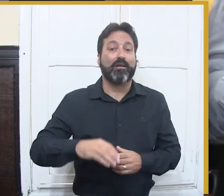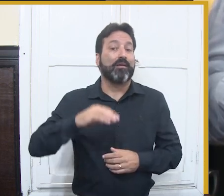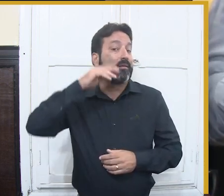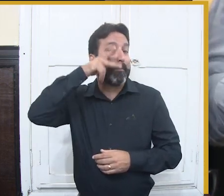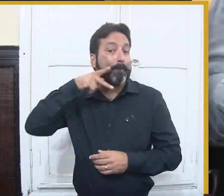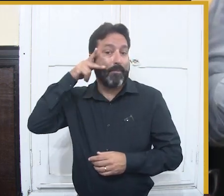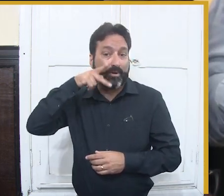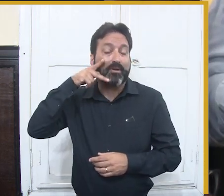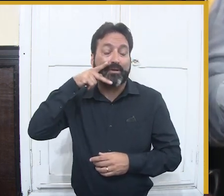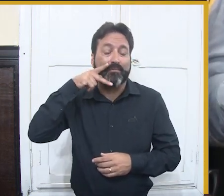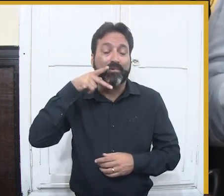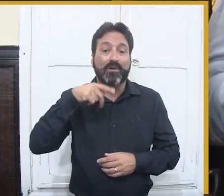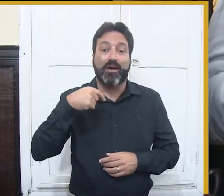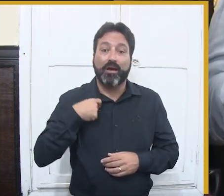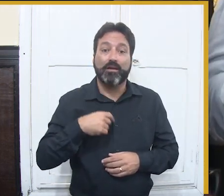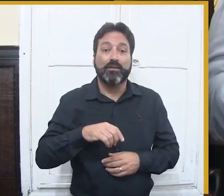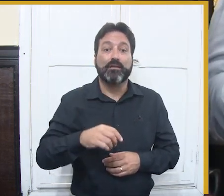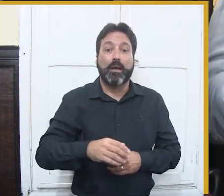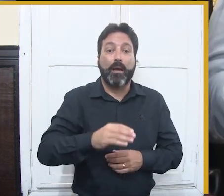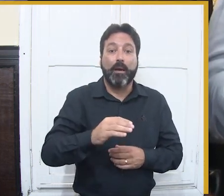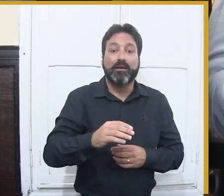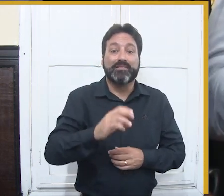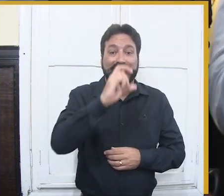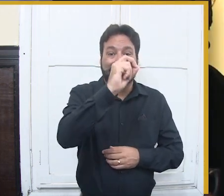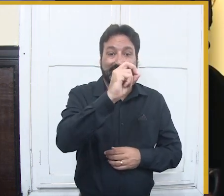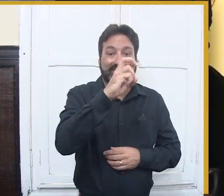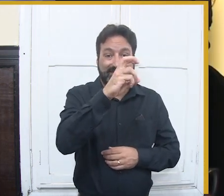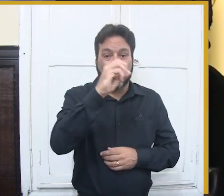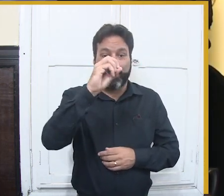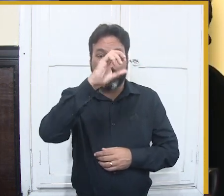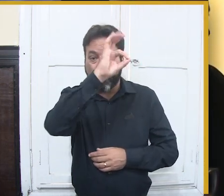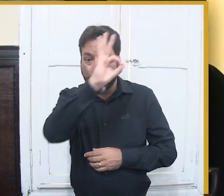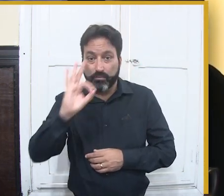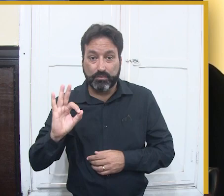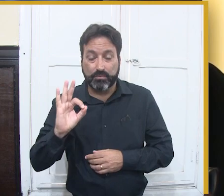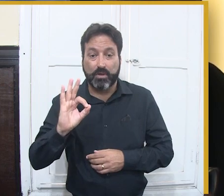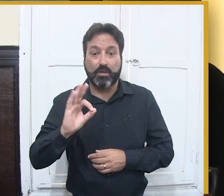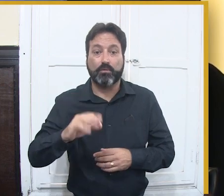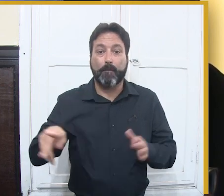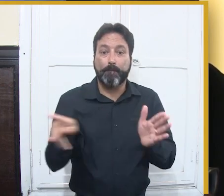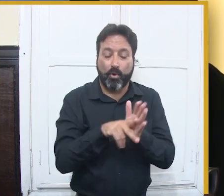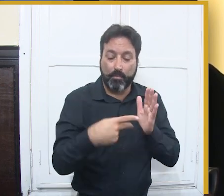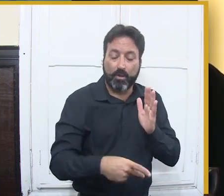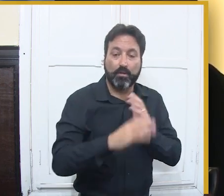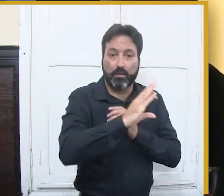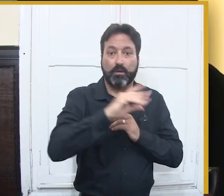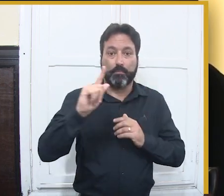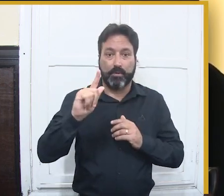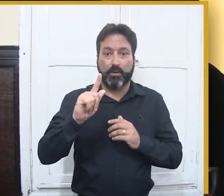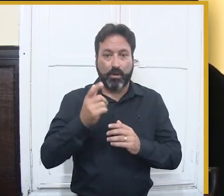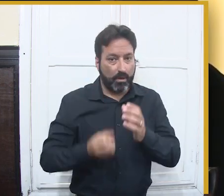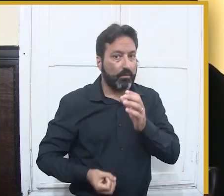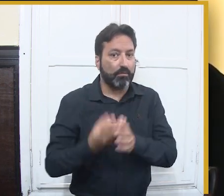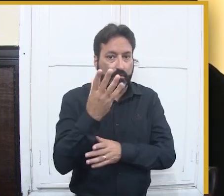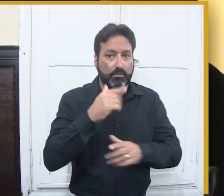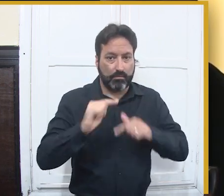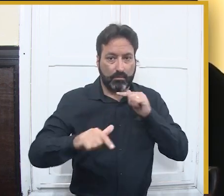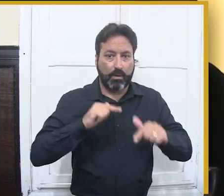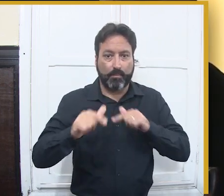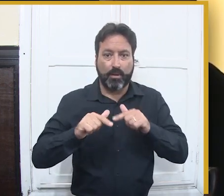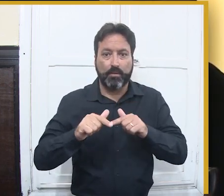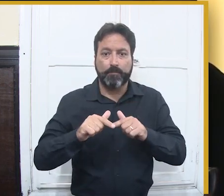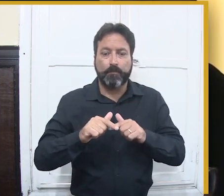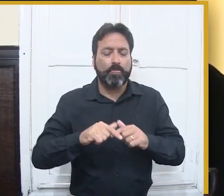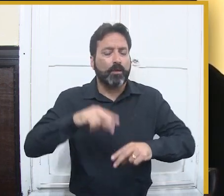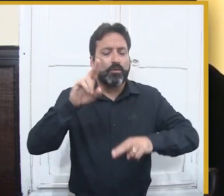Campina Grande foi a cidade que mais gerou empregos no estado da Paraíba, e de todos os empregos gerados no estado da Paraíba,